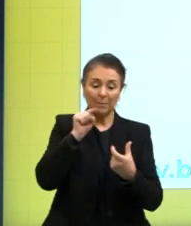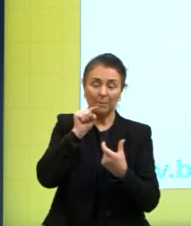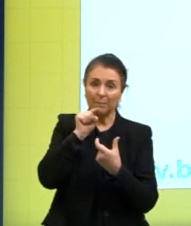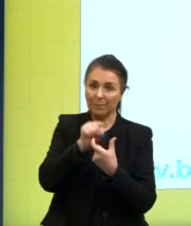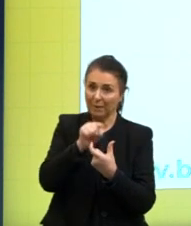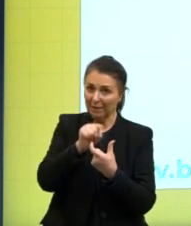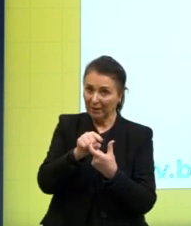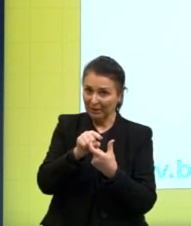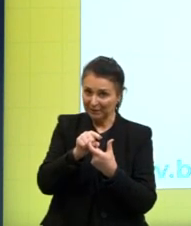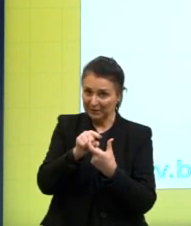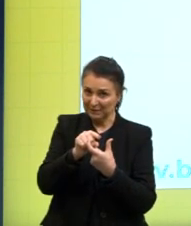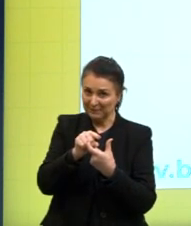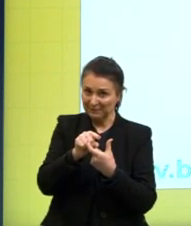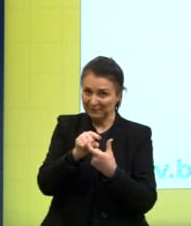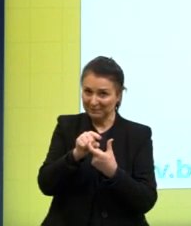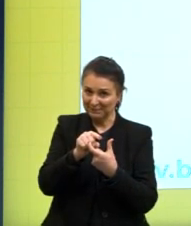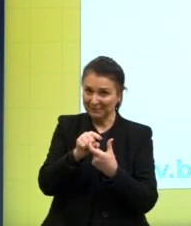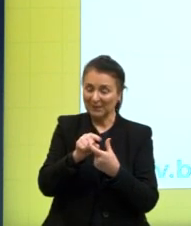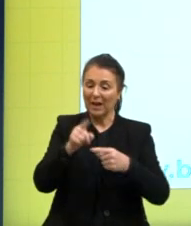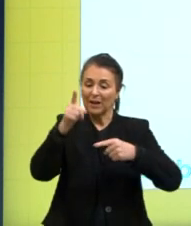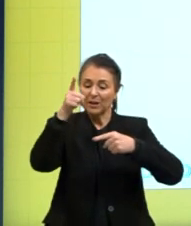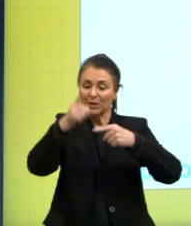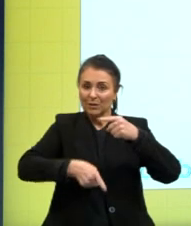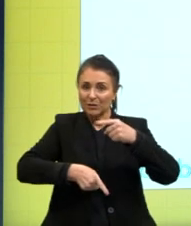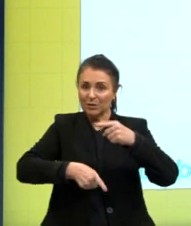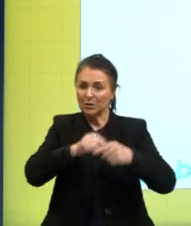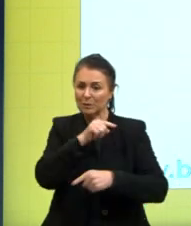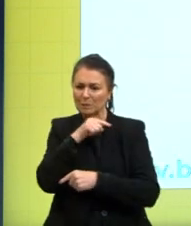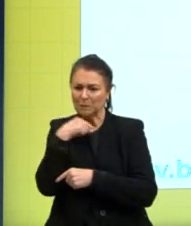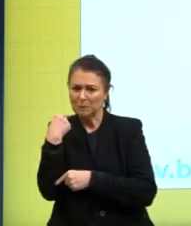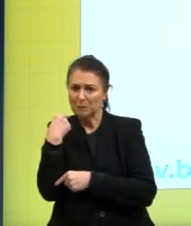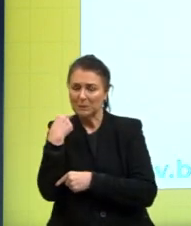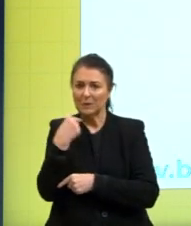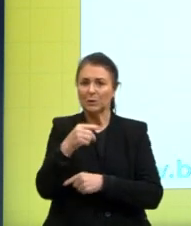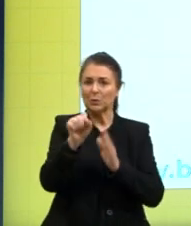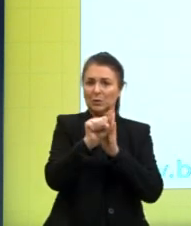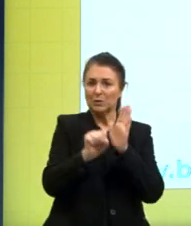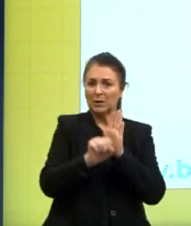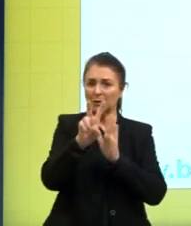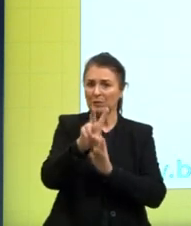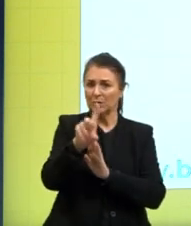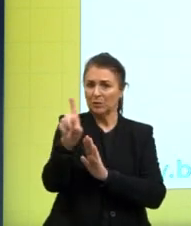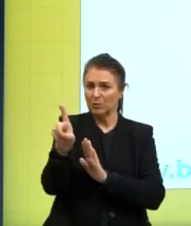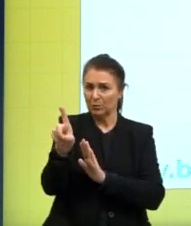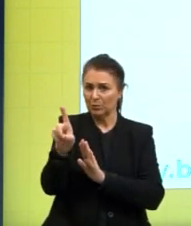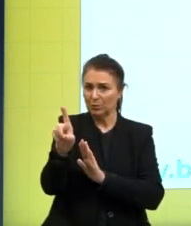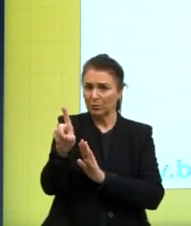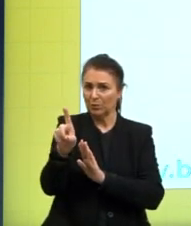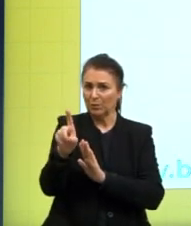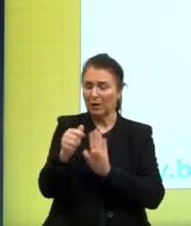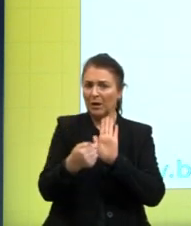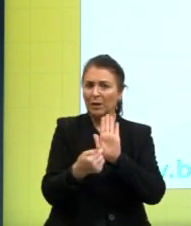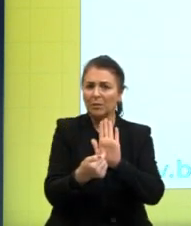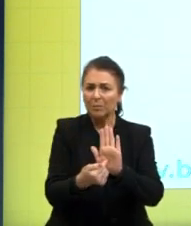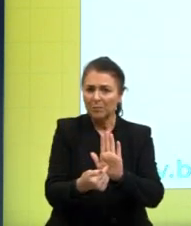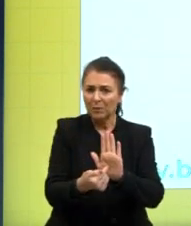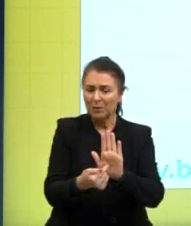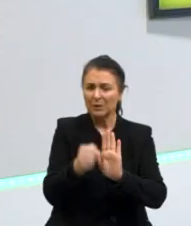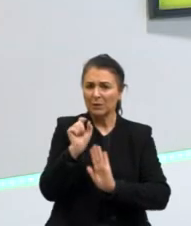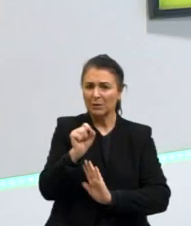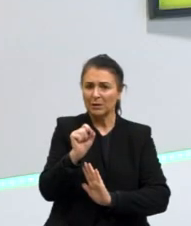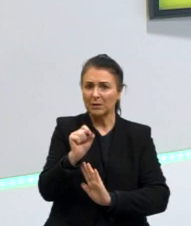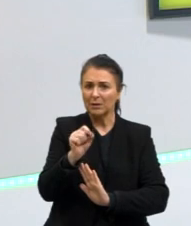guilhotina del siglo 21 destaca sobre os celulares de hoje então nós temos que voltar